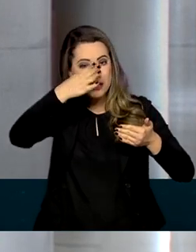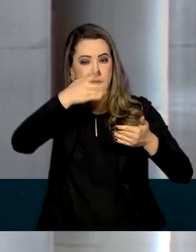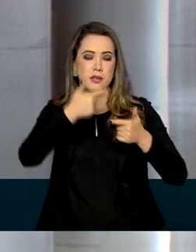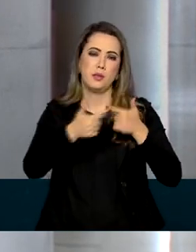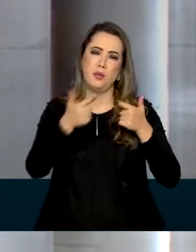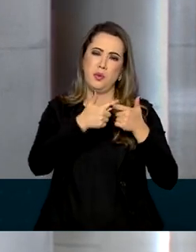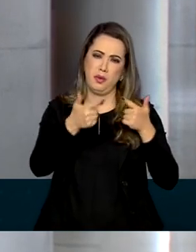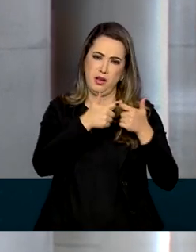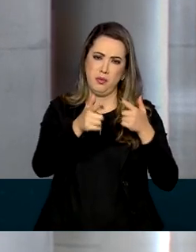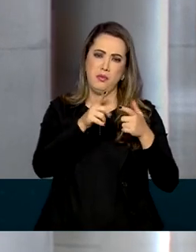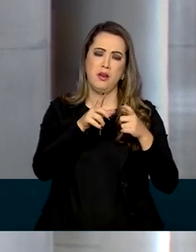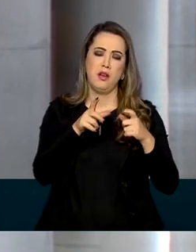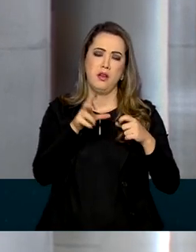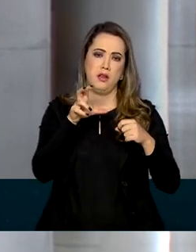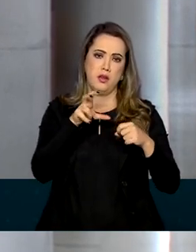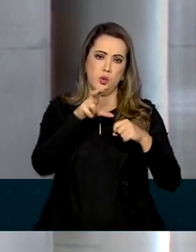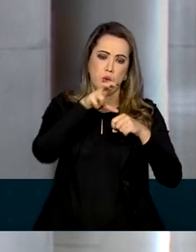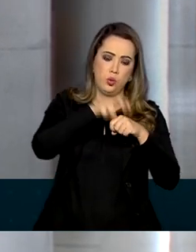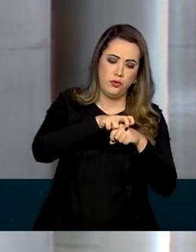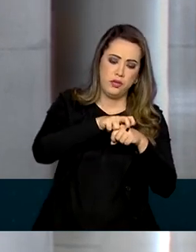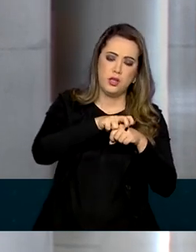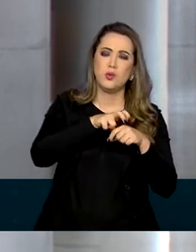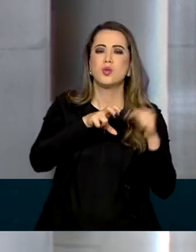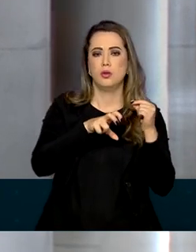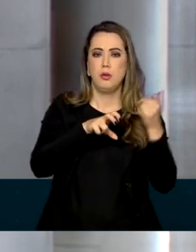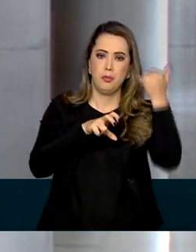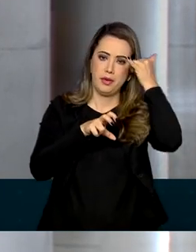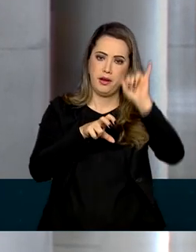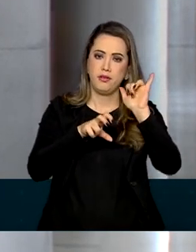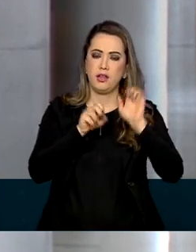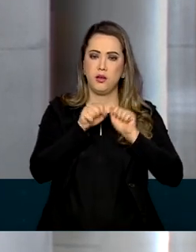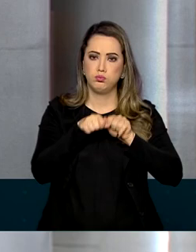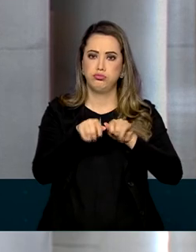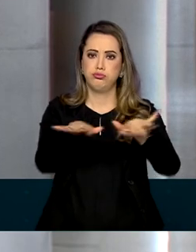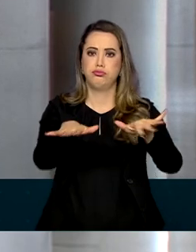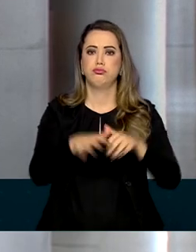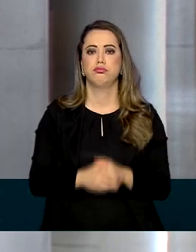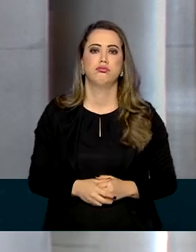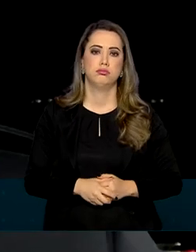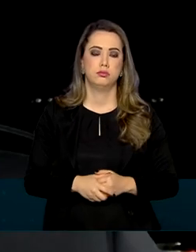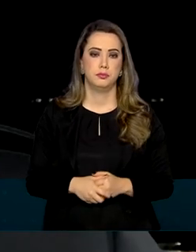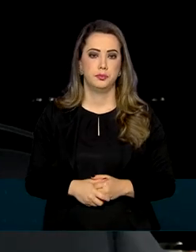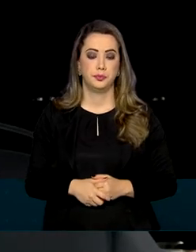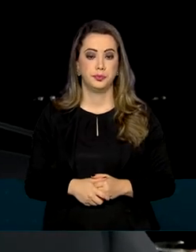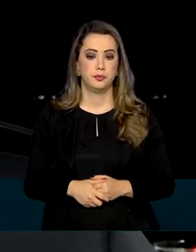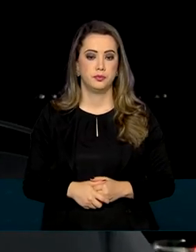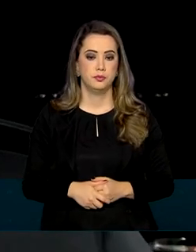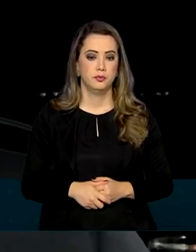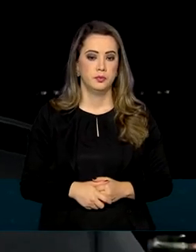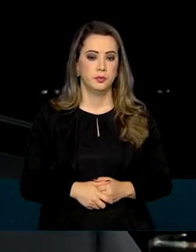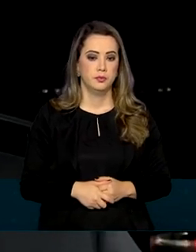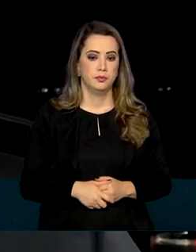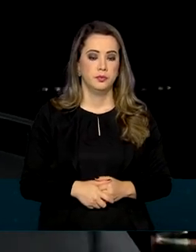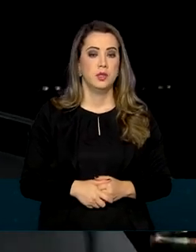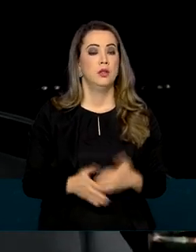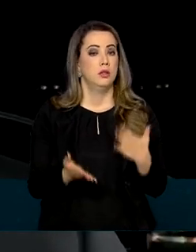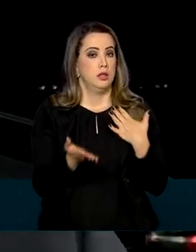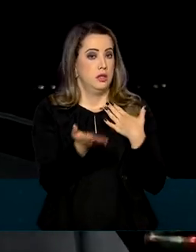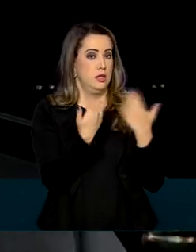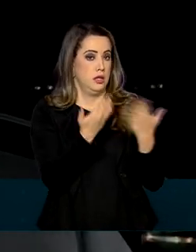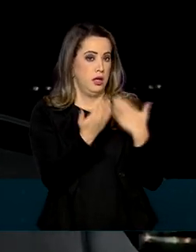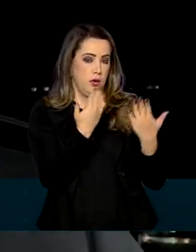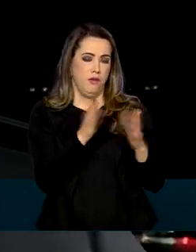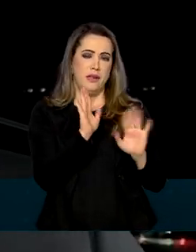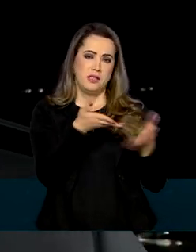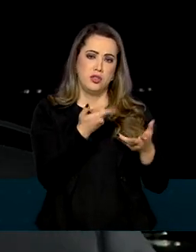principalmente a questão e o combate ao novo coronavírus. Vamos ver. A conversa foi excelente, já